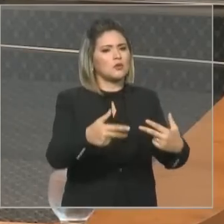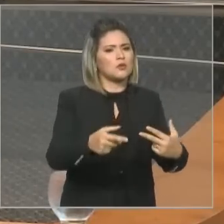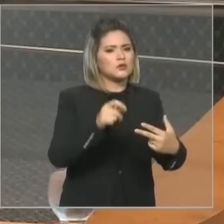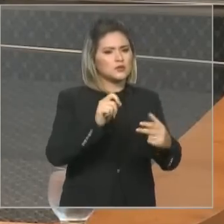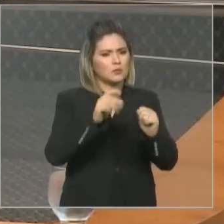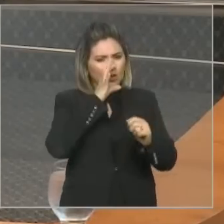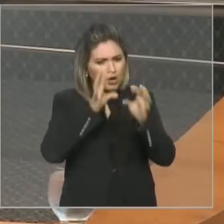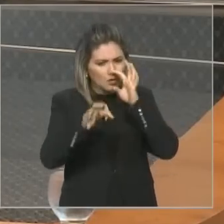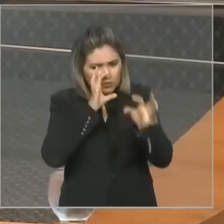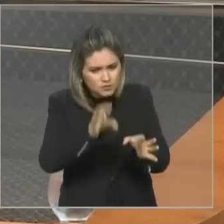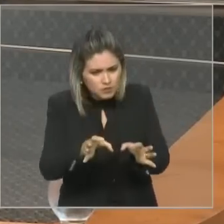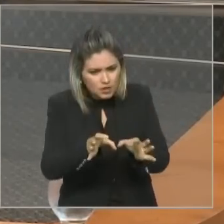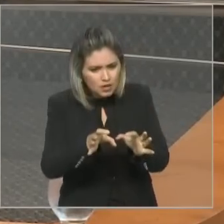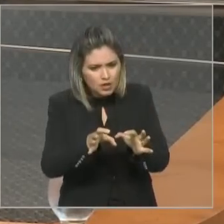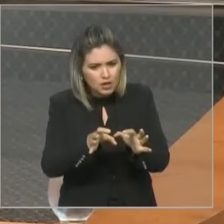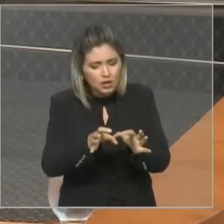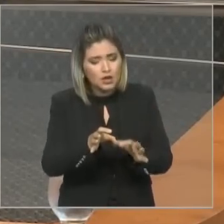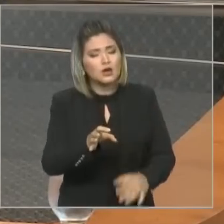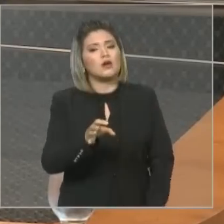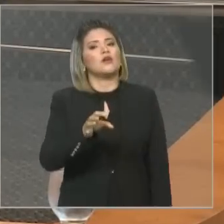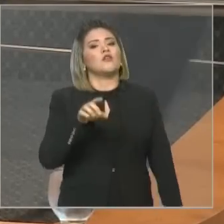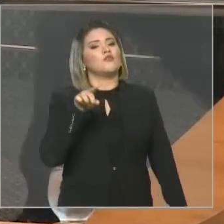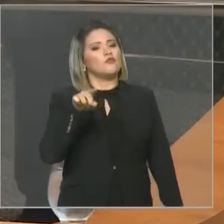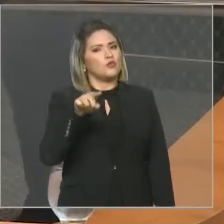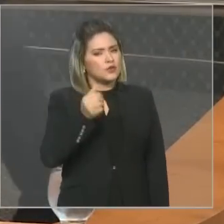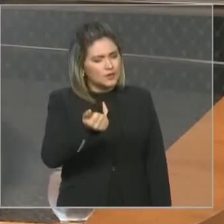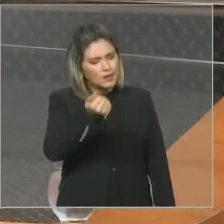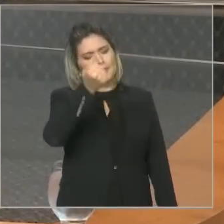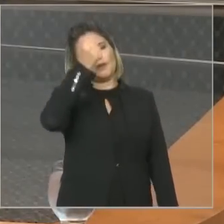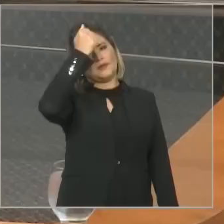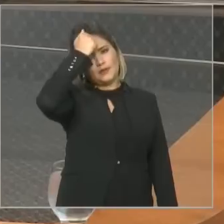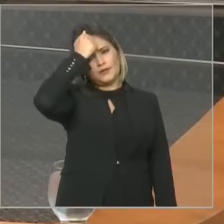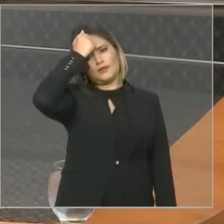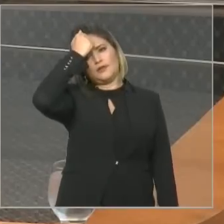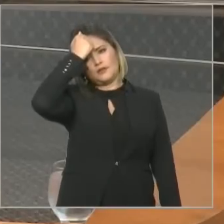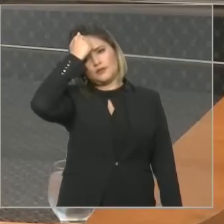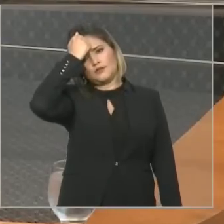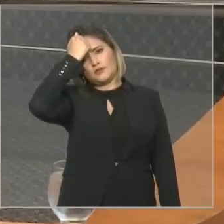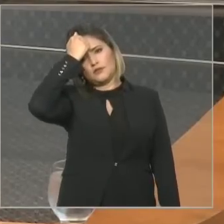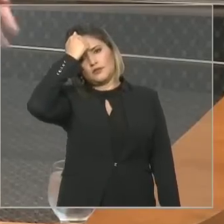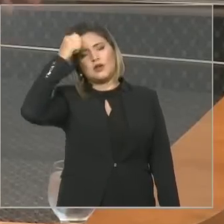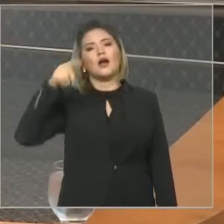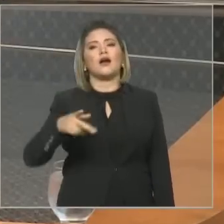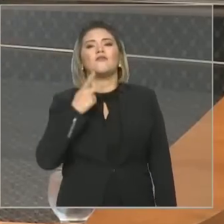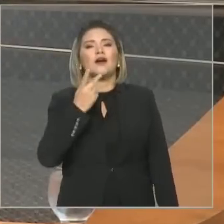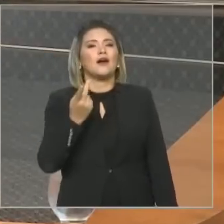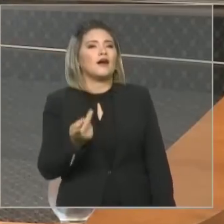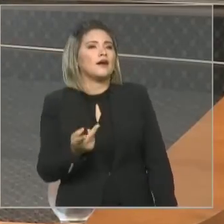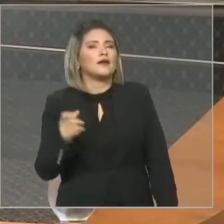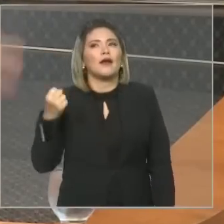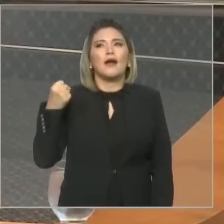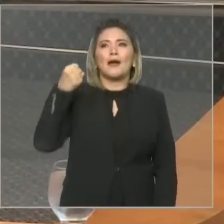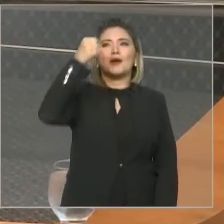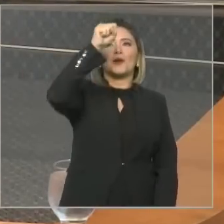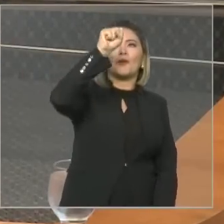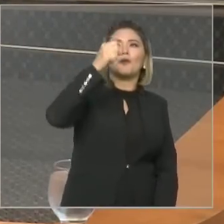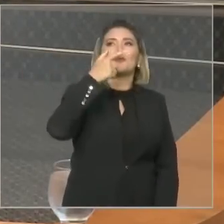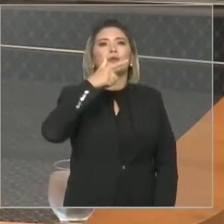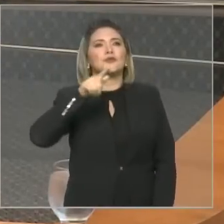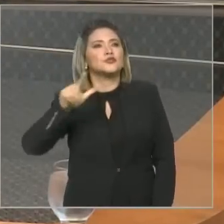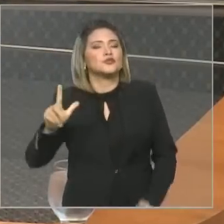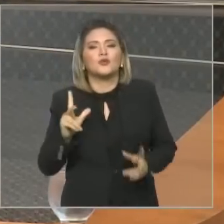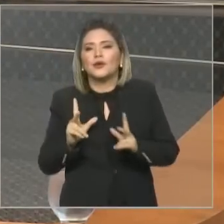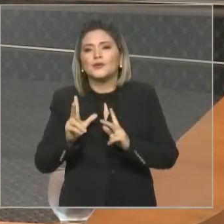Você pode ter certeza. Você devia ter um comportamento, dizer que você vai ser herói, que você vai continuar da mesma forma com sua lida lá fora, vai